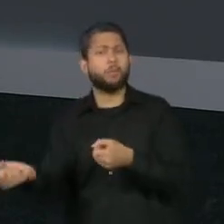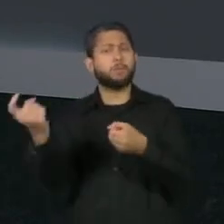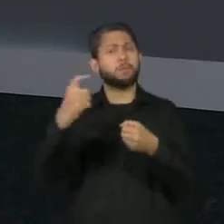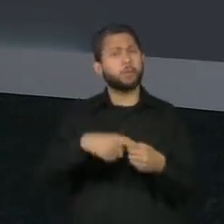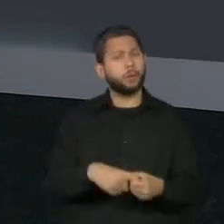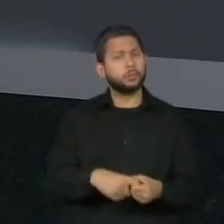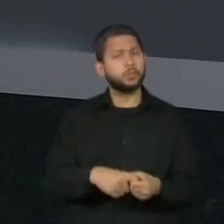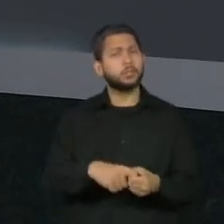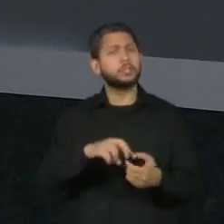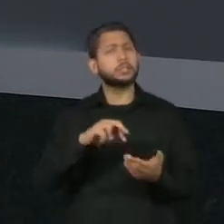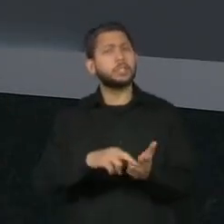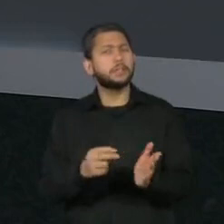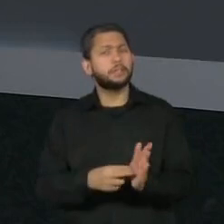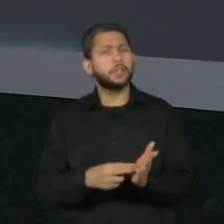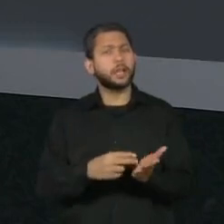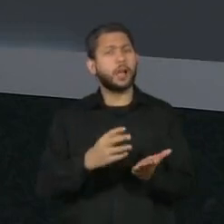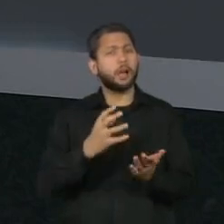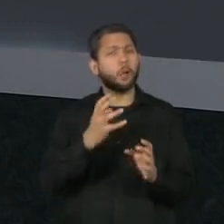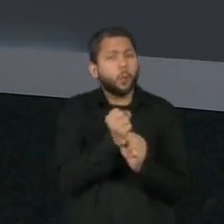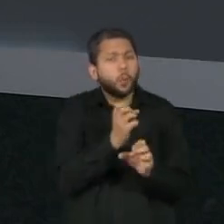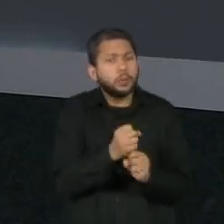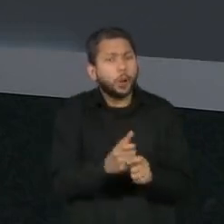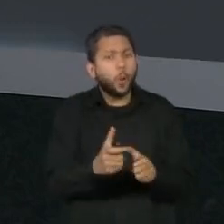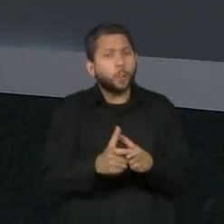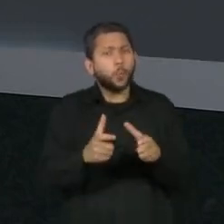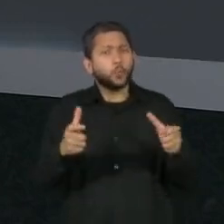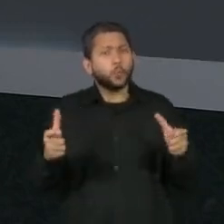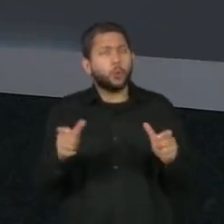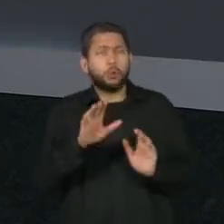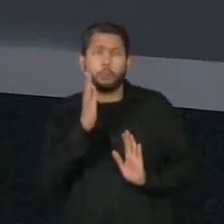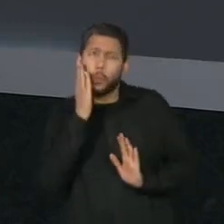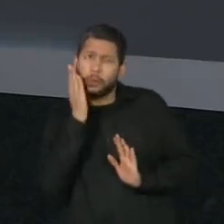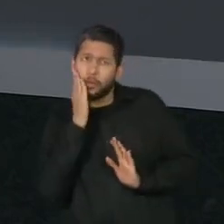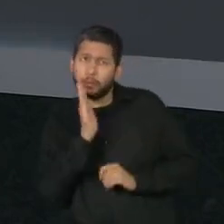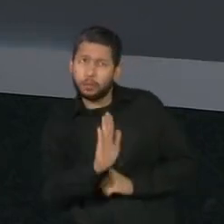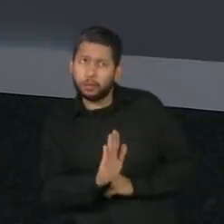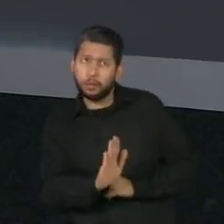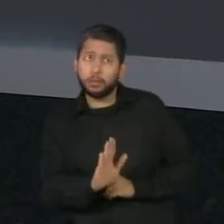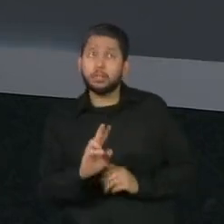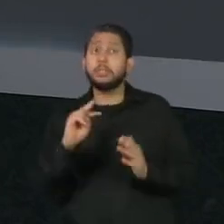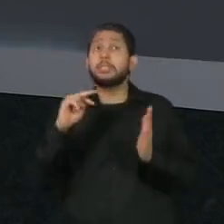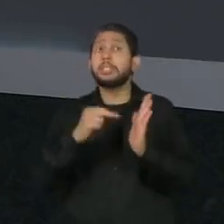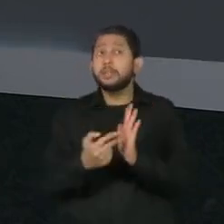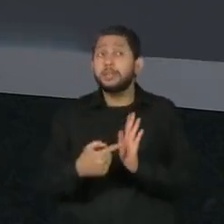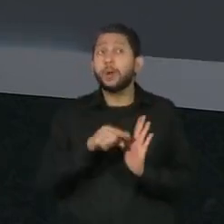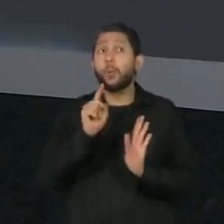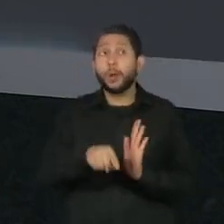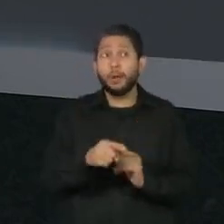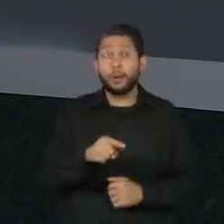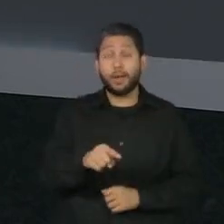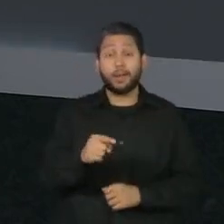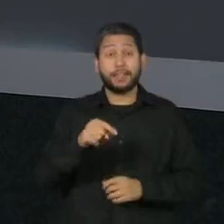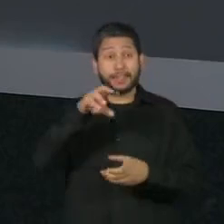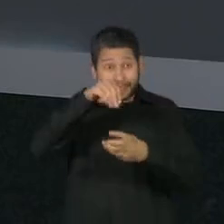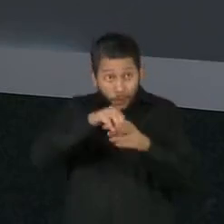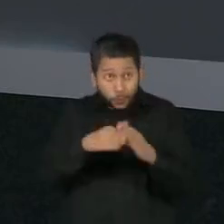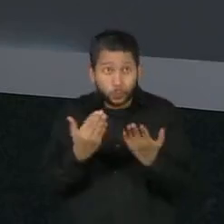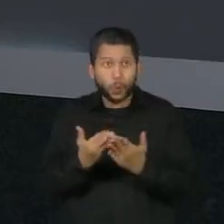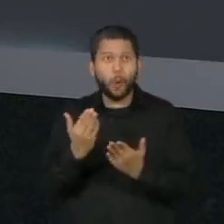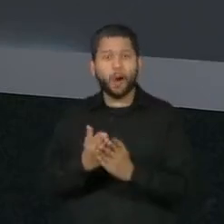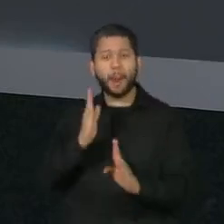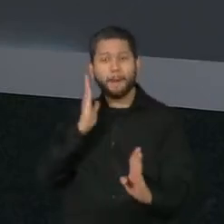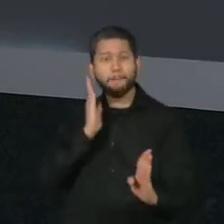aumento do número de casos, só para a gente entender, a gente está falando de notificações. É na escola onde isso acaba